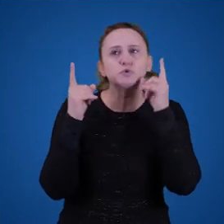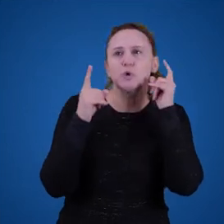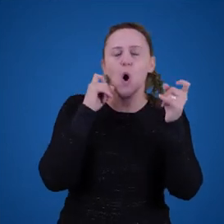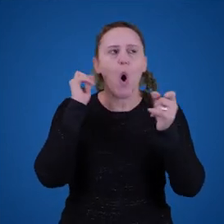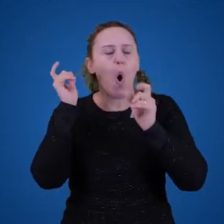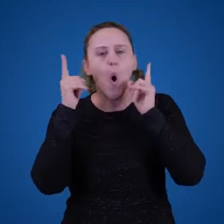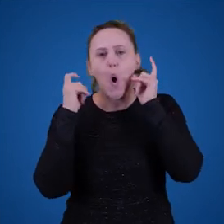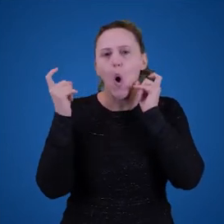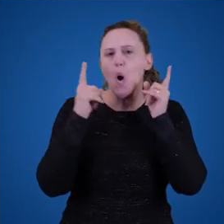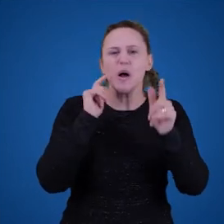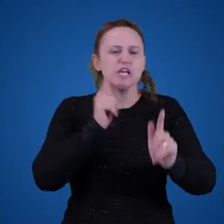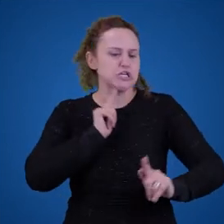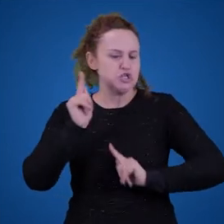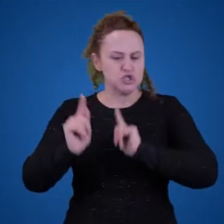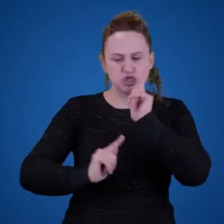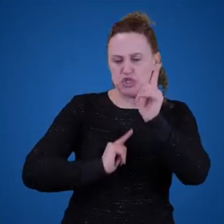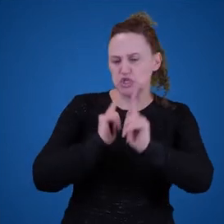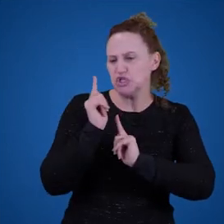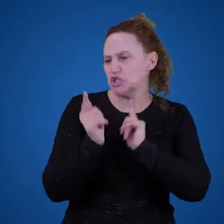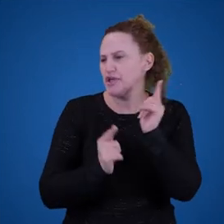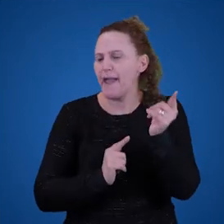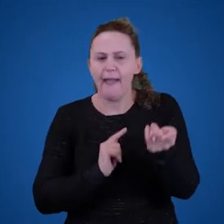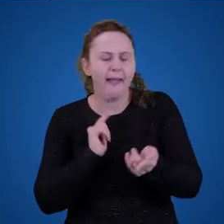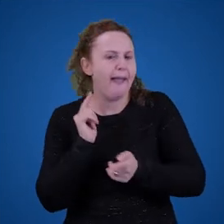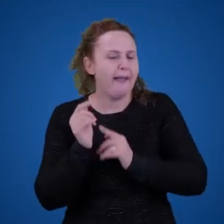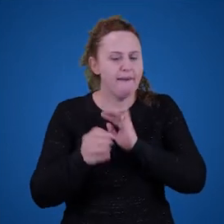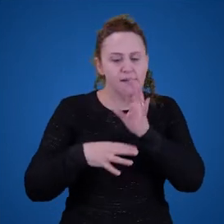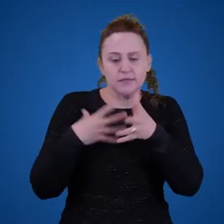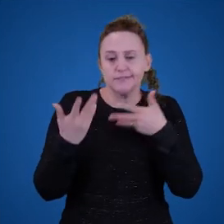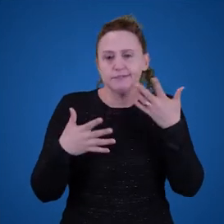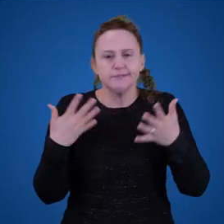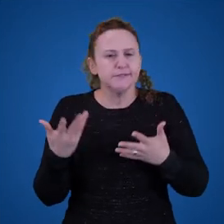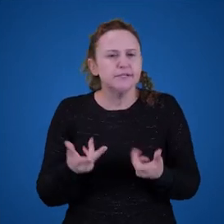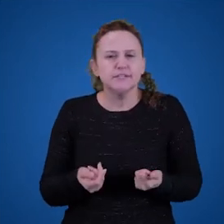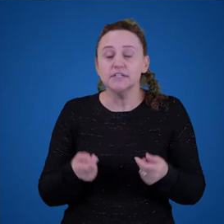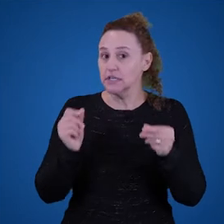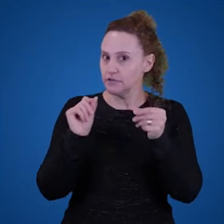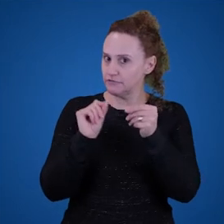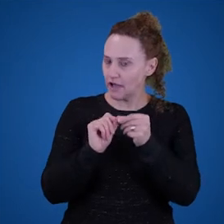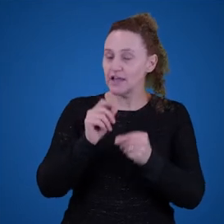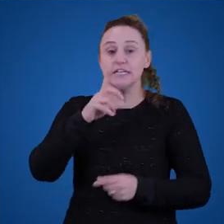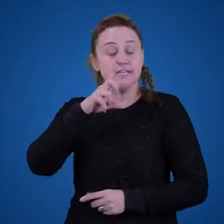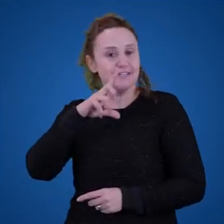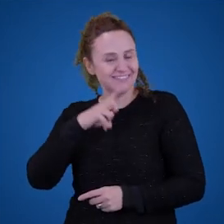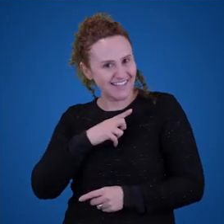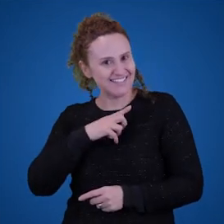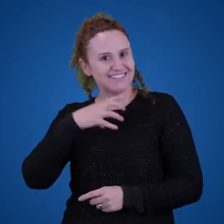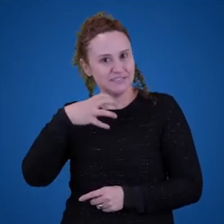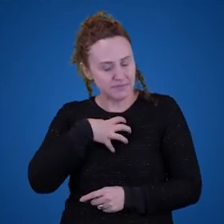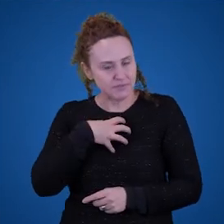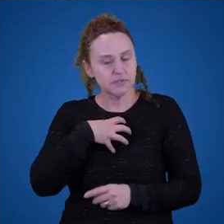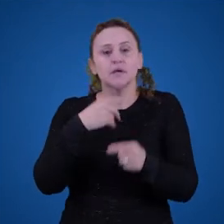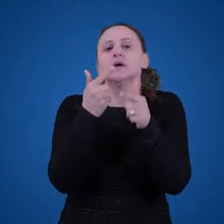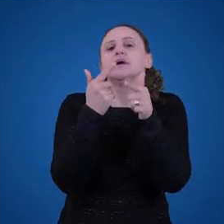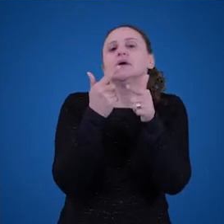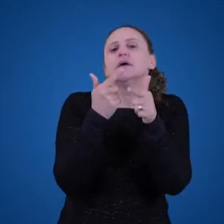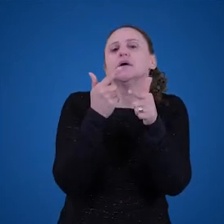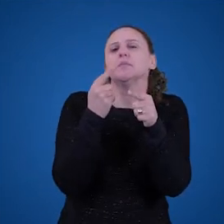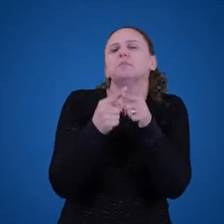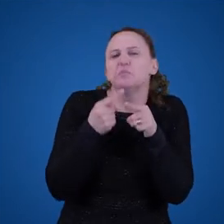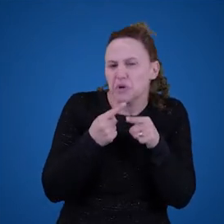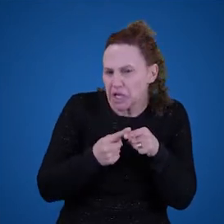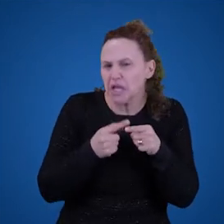minhas mãos, que eu não paro. E que fazem todo sentido. E a pergunta é por que isso tem